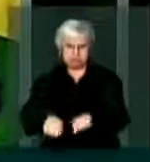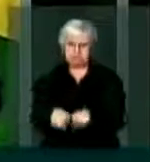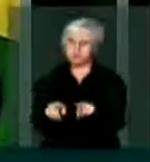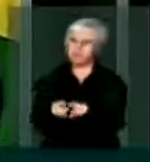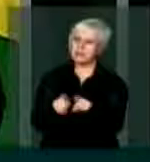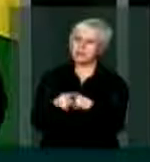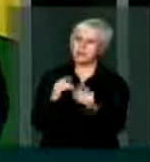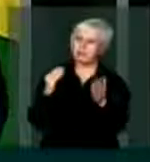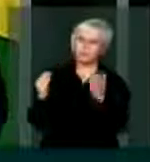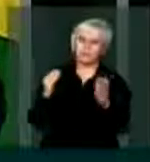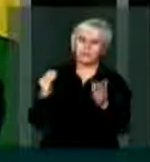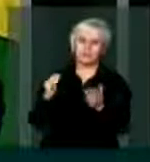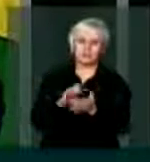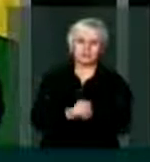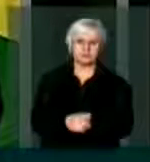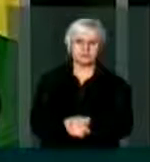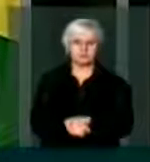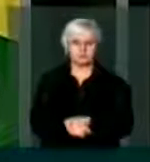aos...